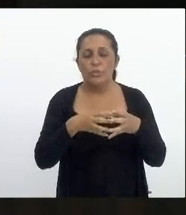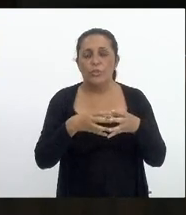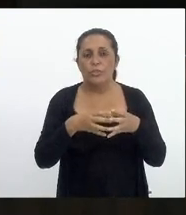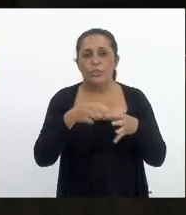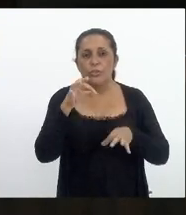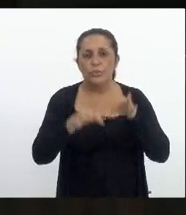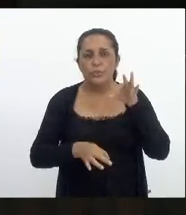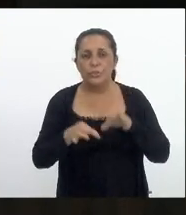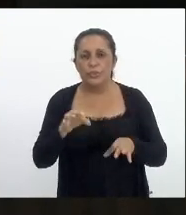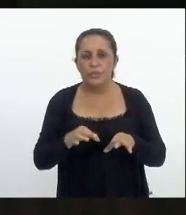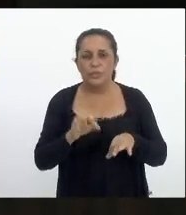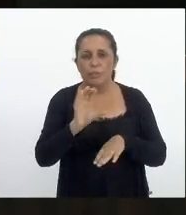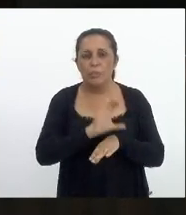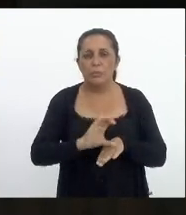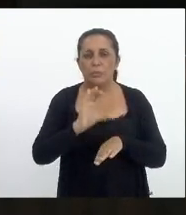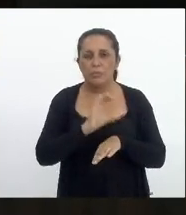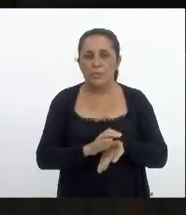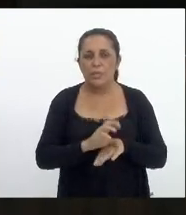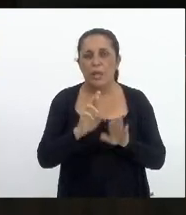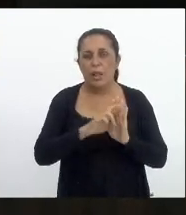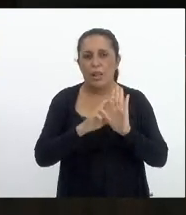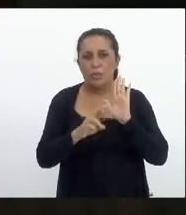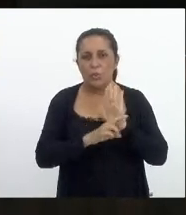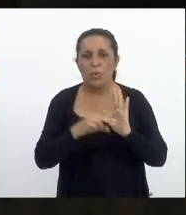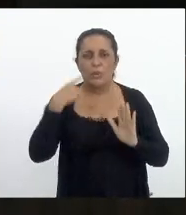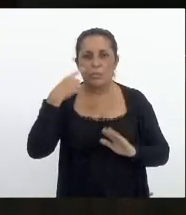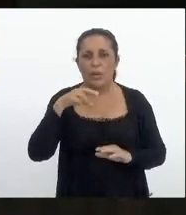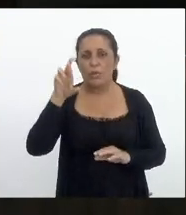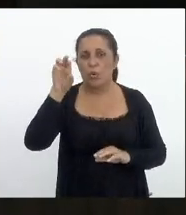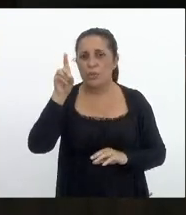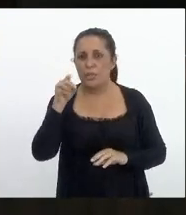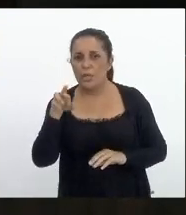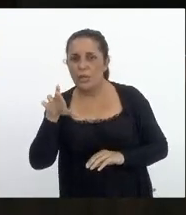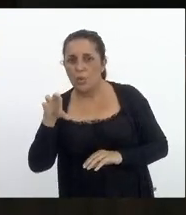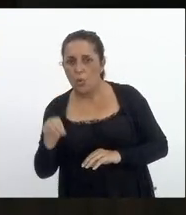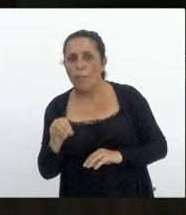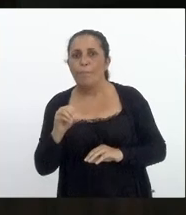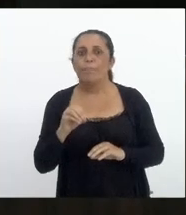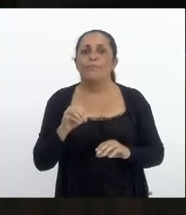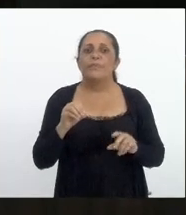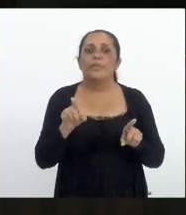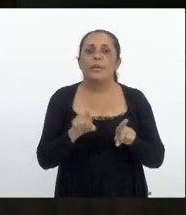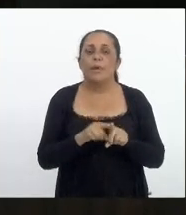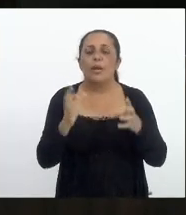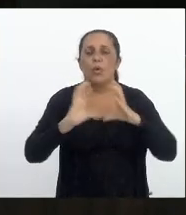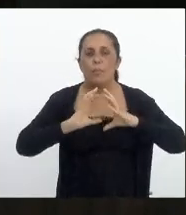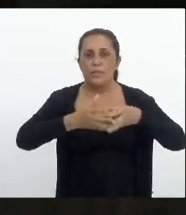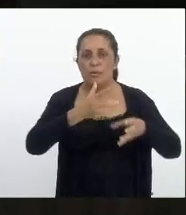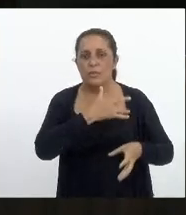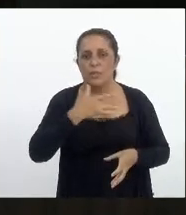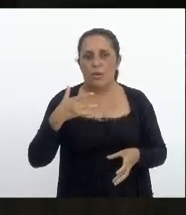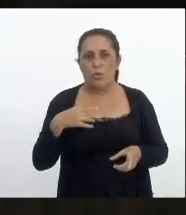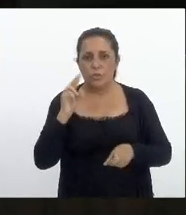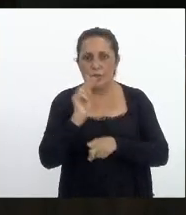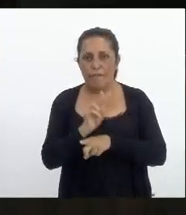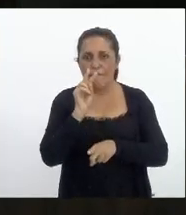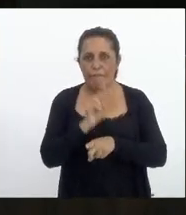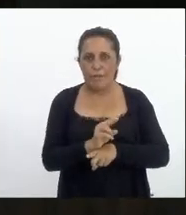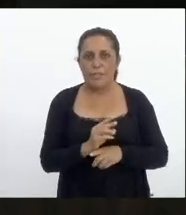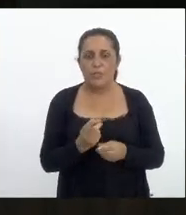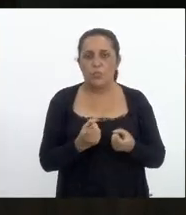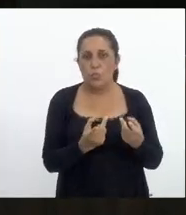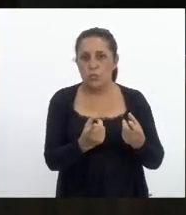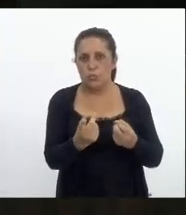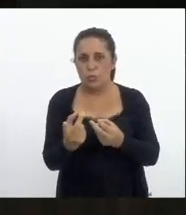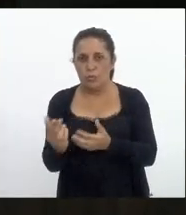relator deputado Rodrigo Bacelar pendente de pareceres da comissão de saúde e defesa do consumidor pela